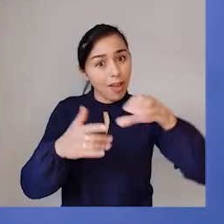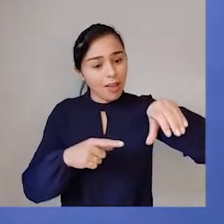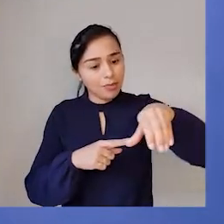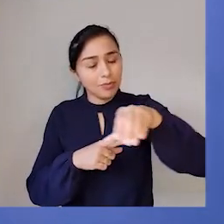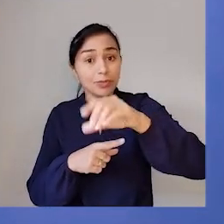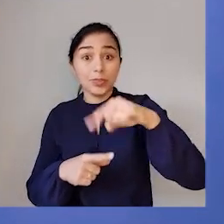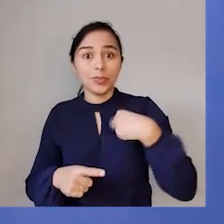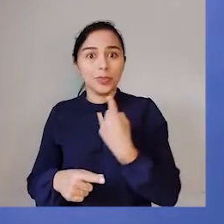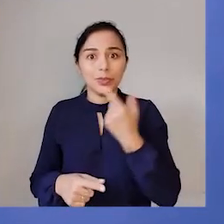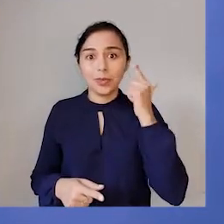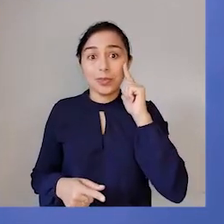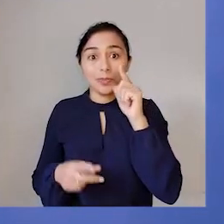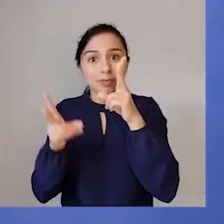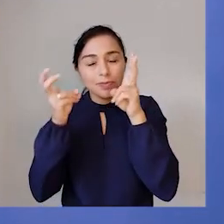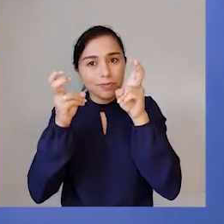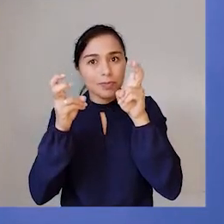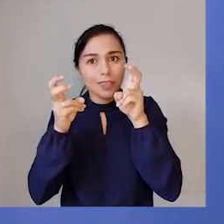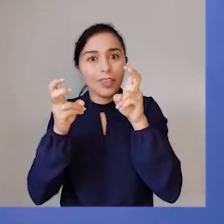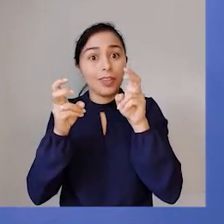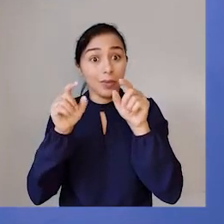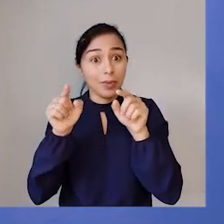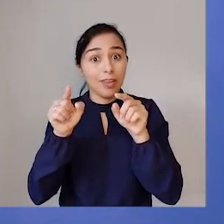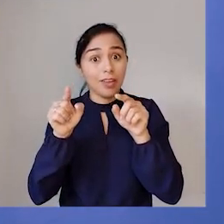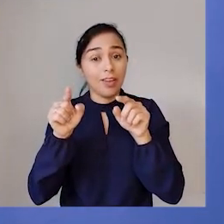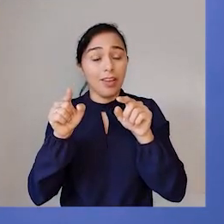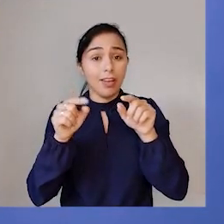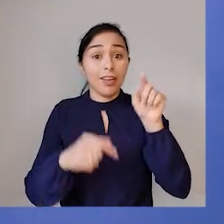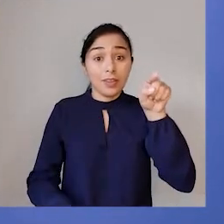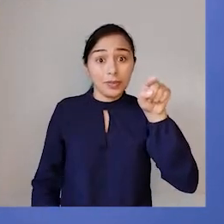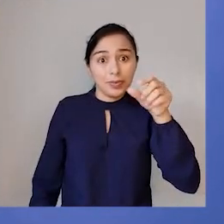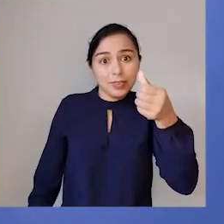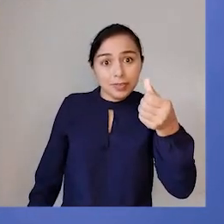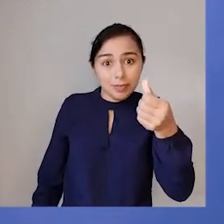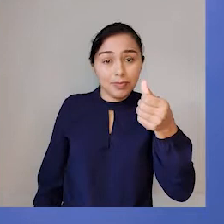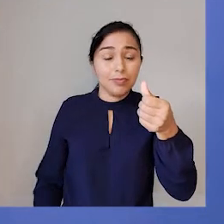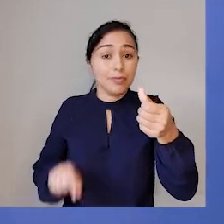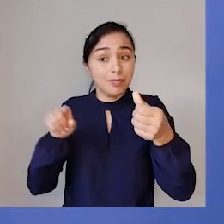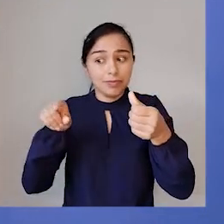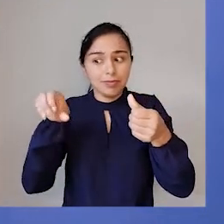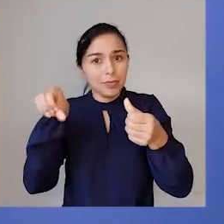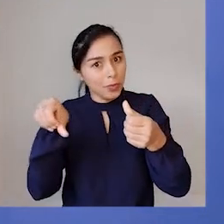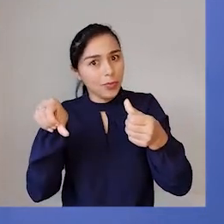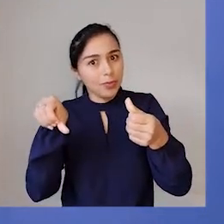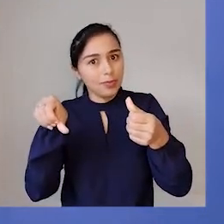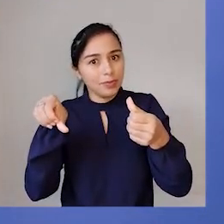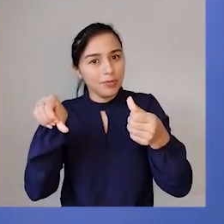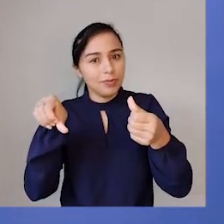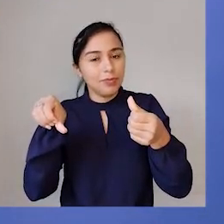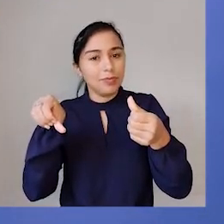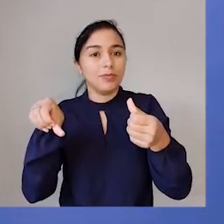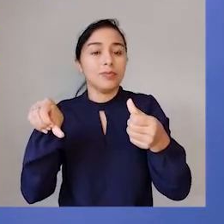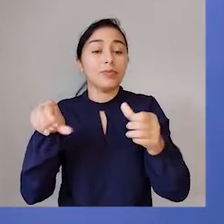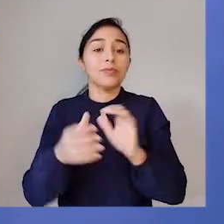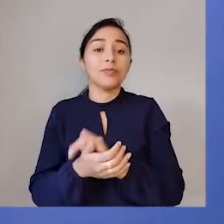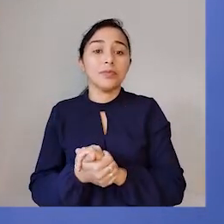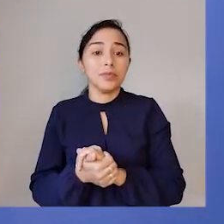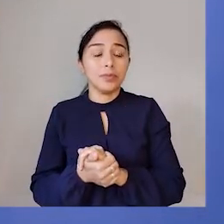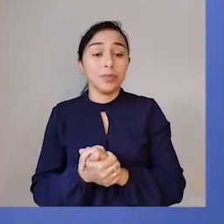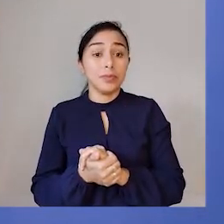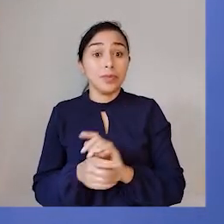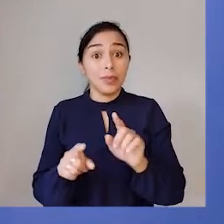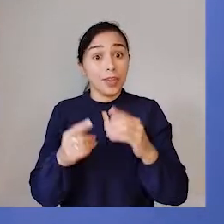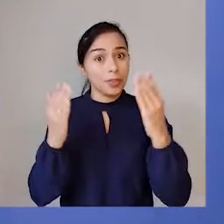consegue perceber que a Joana tem seis e, nesse caso, a Mariana, nove carrinhos. Usamos a